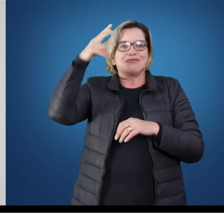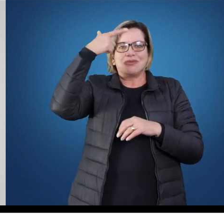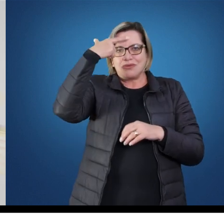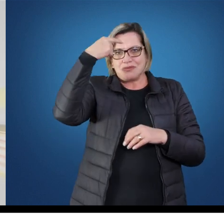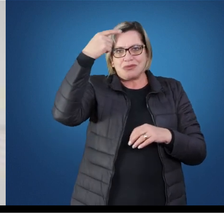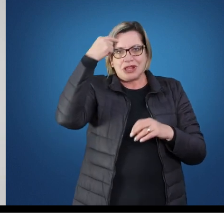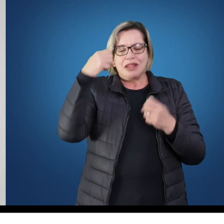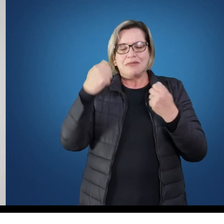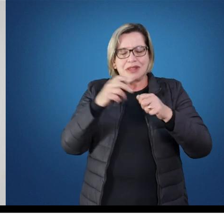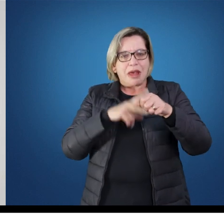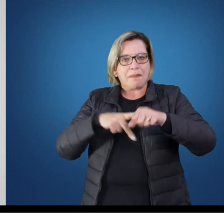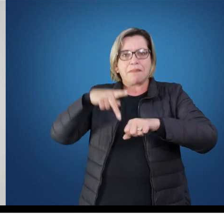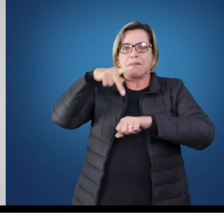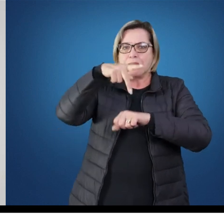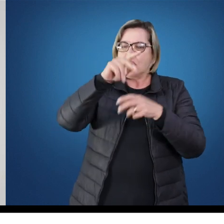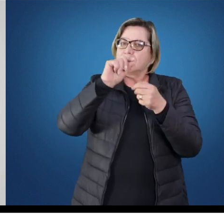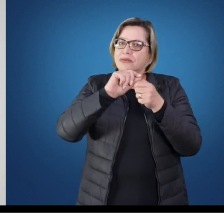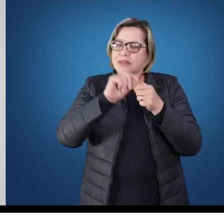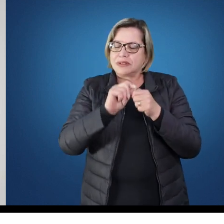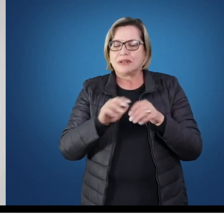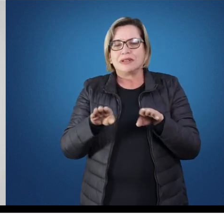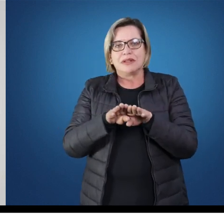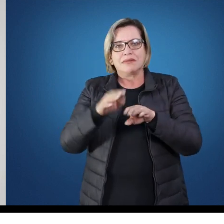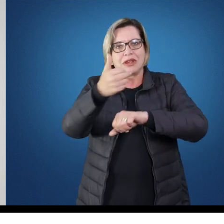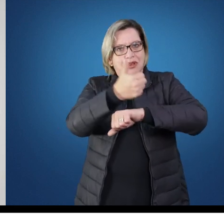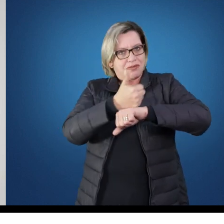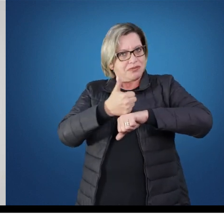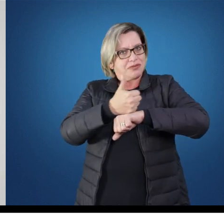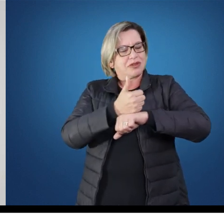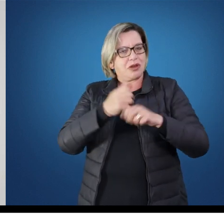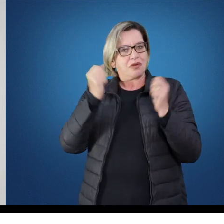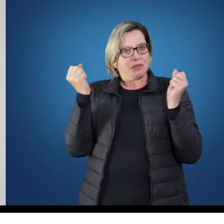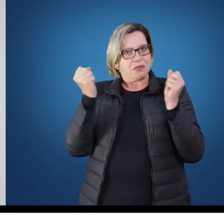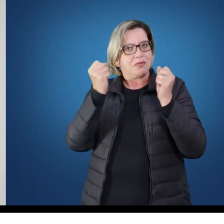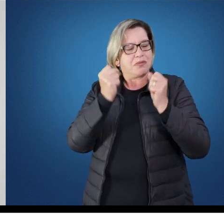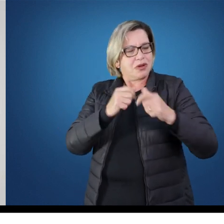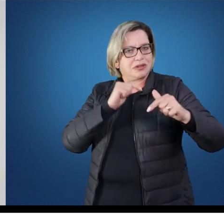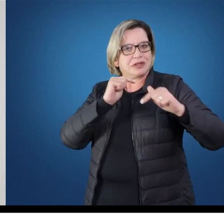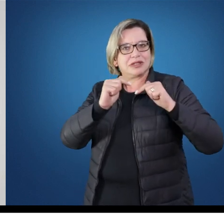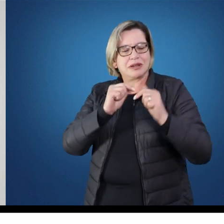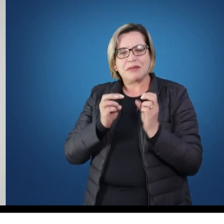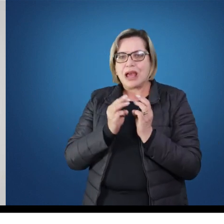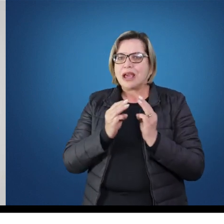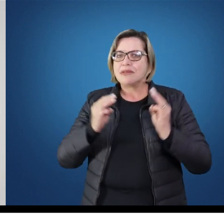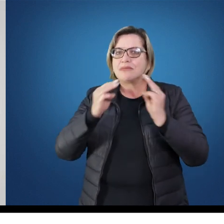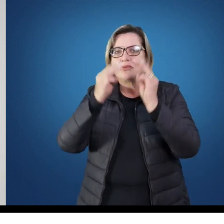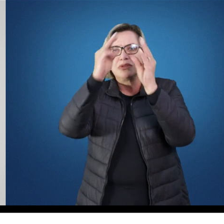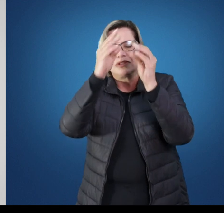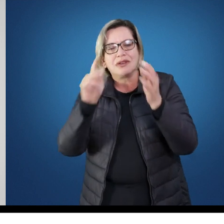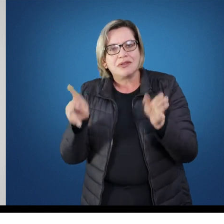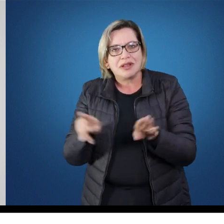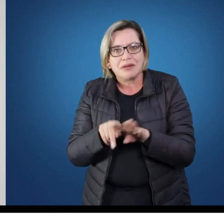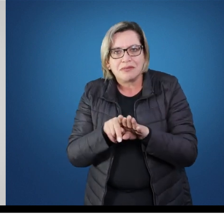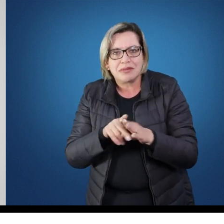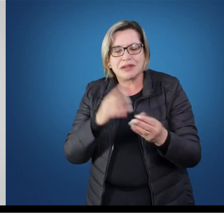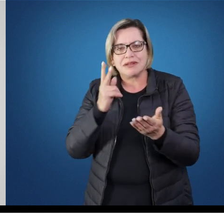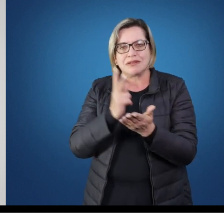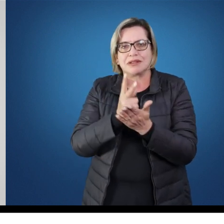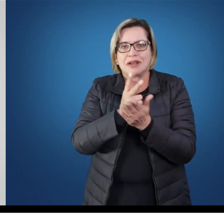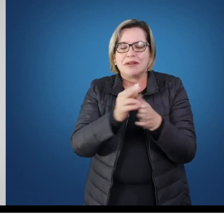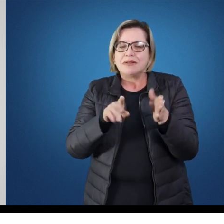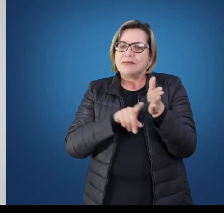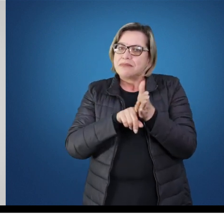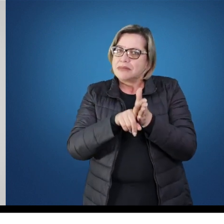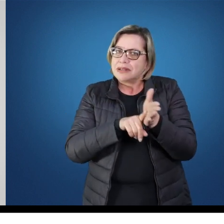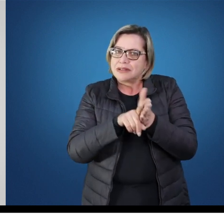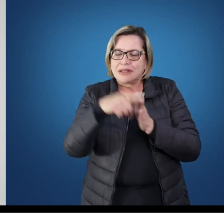Além disso, o profissional de História pode também trabalhar em museus e instituições de preservação de documentos, assim como